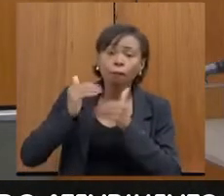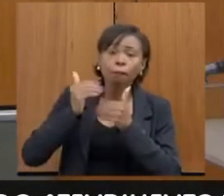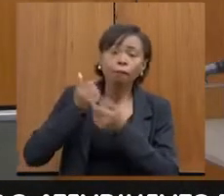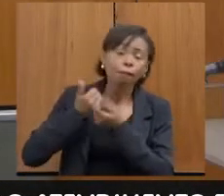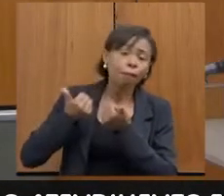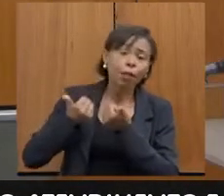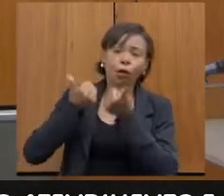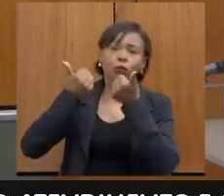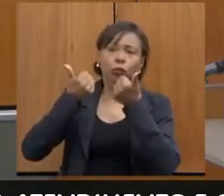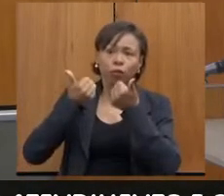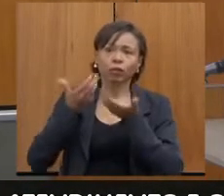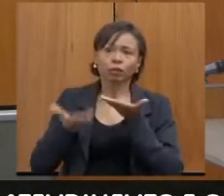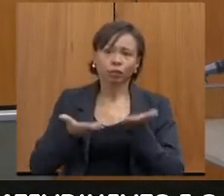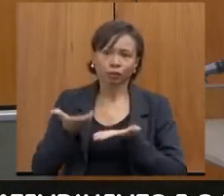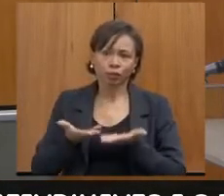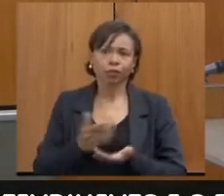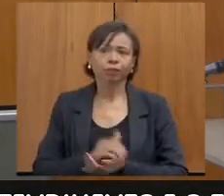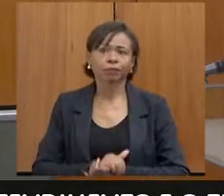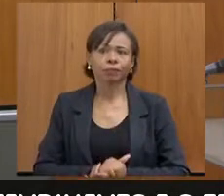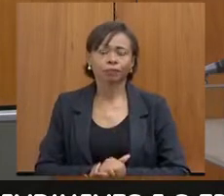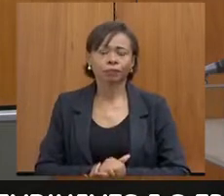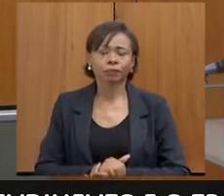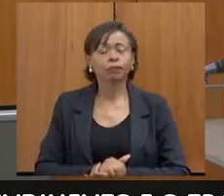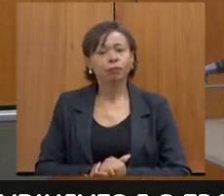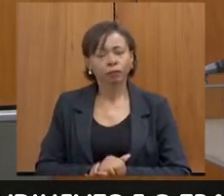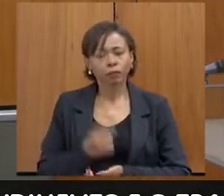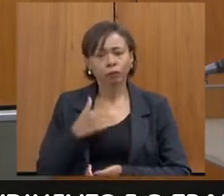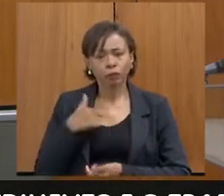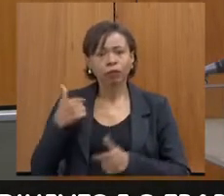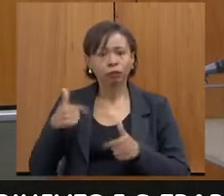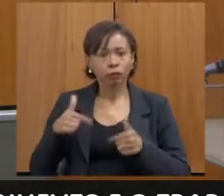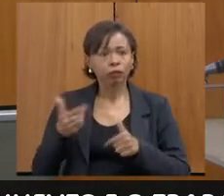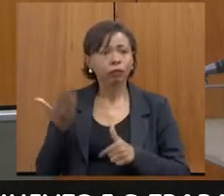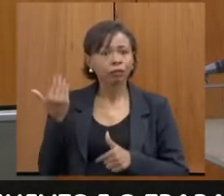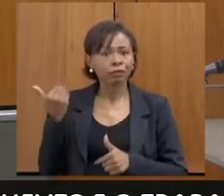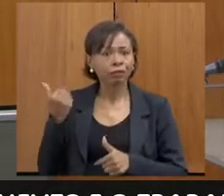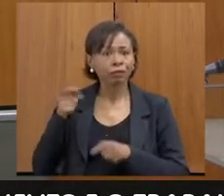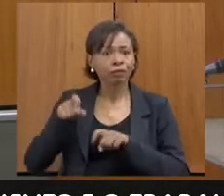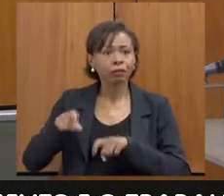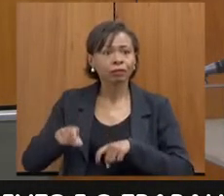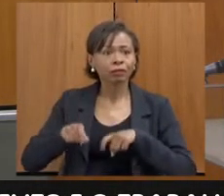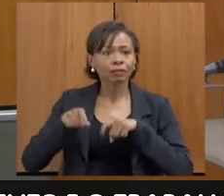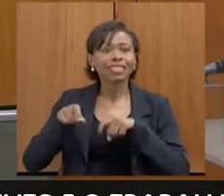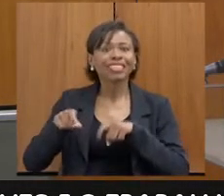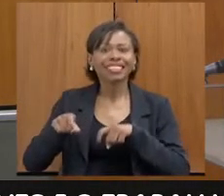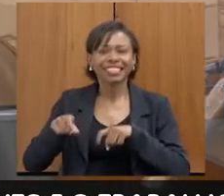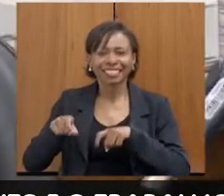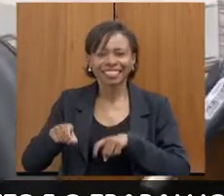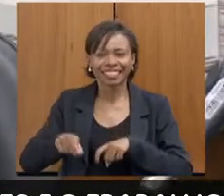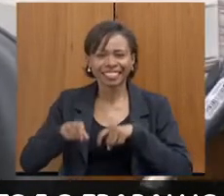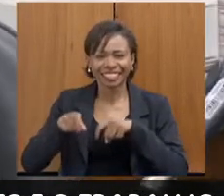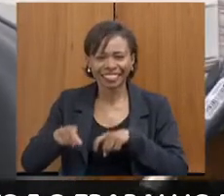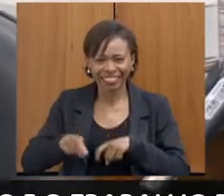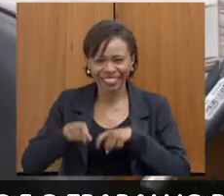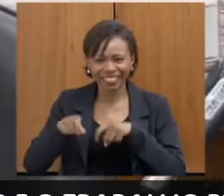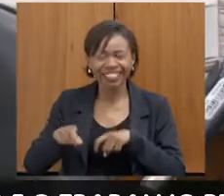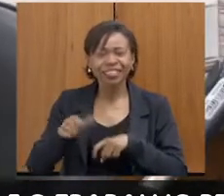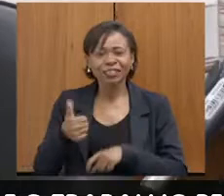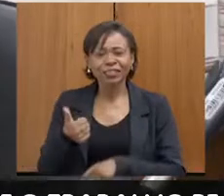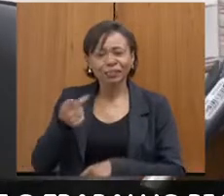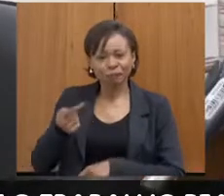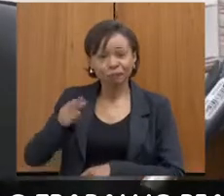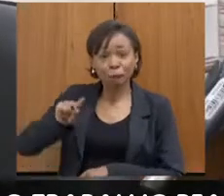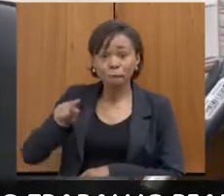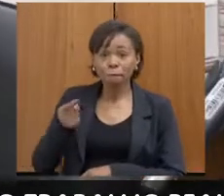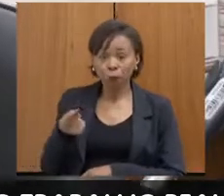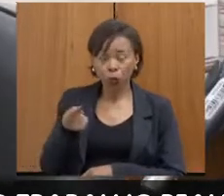nesse atendimento. Então, pode ser isso. Eu que trabalhei em interior, vi de uma cidade de interior de 17 mil habitantes, quando vim